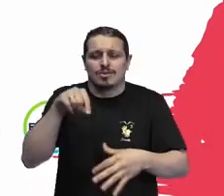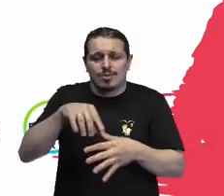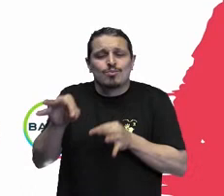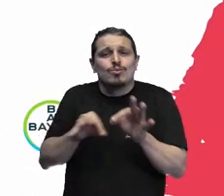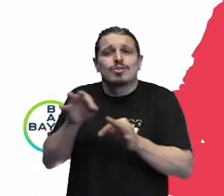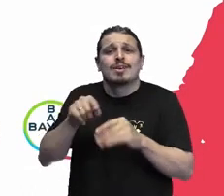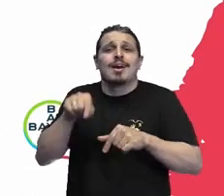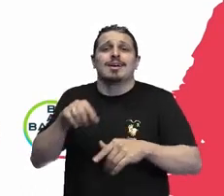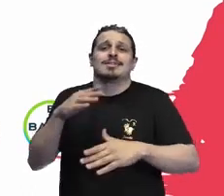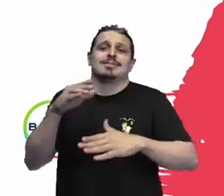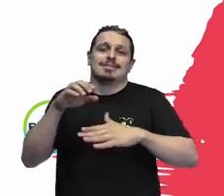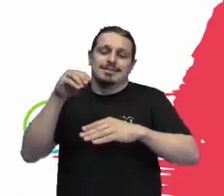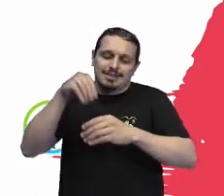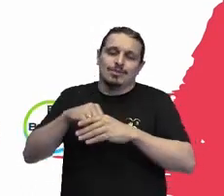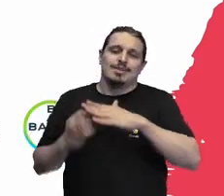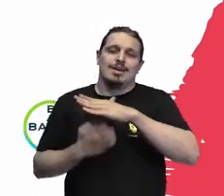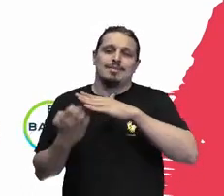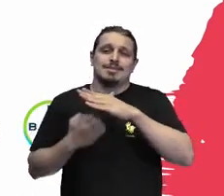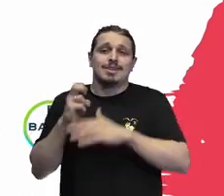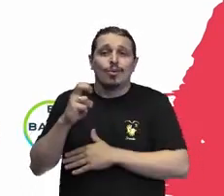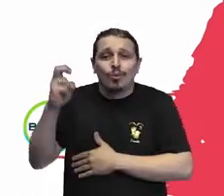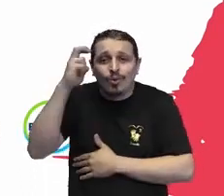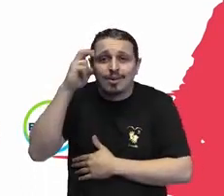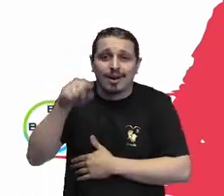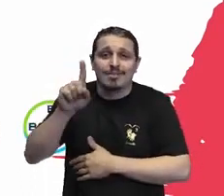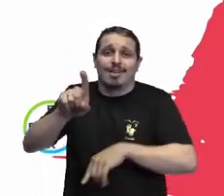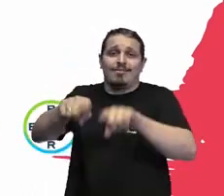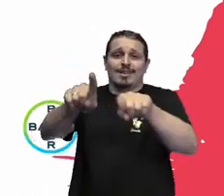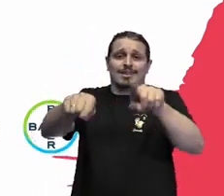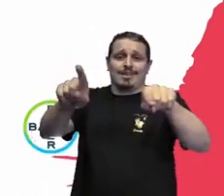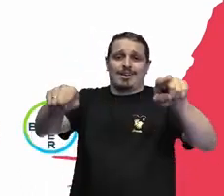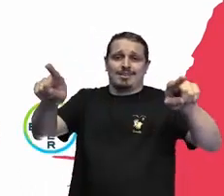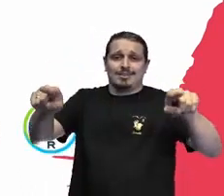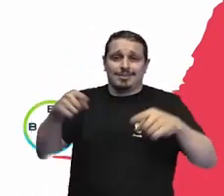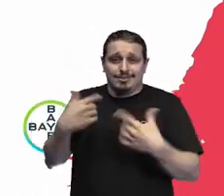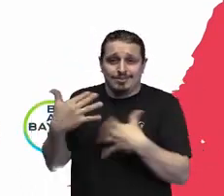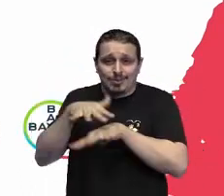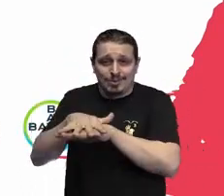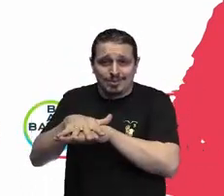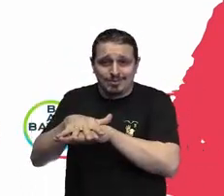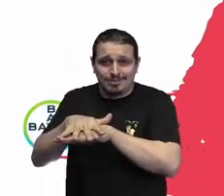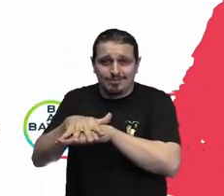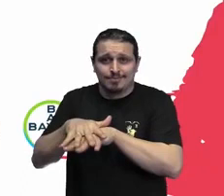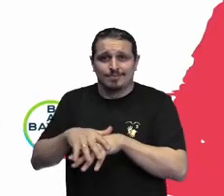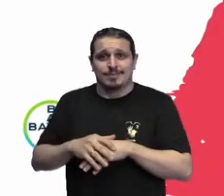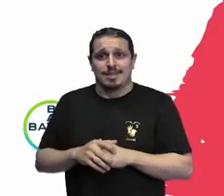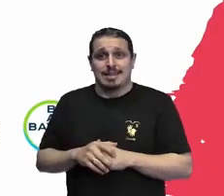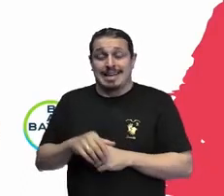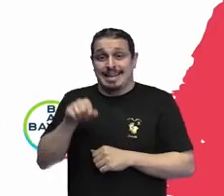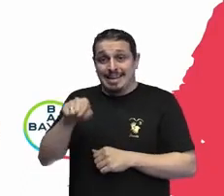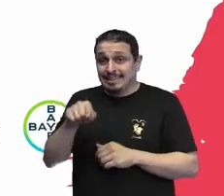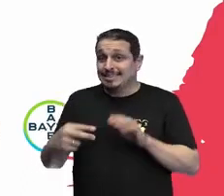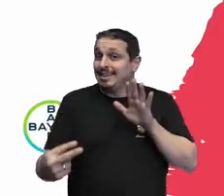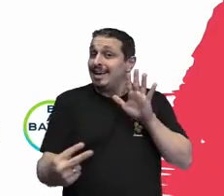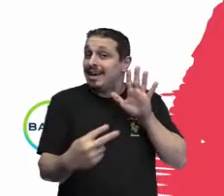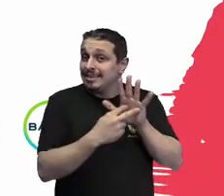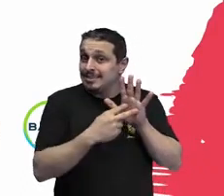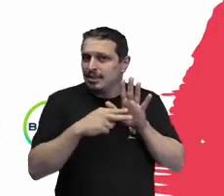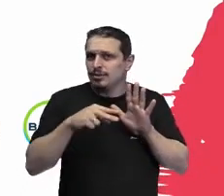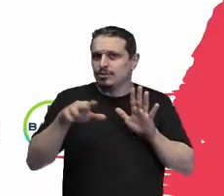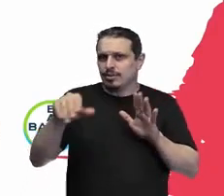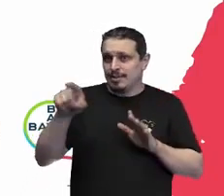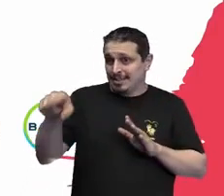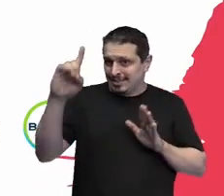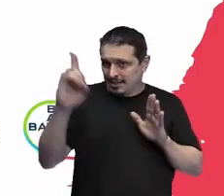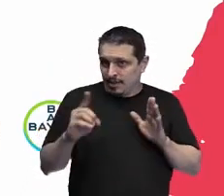ter uma cultura de diversidade e inclusão, isso favorece com que você atraia essas pessoas para trabalhar na sua organização, esses talentos, e faz com que